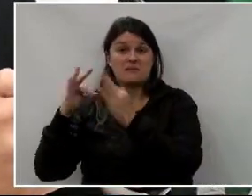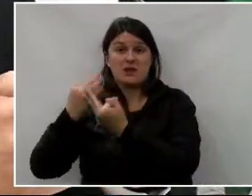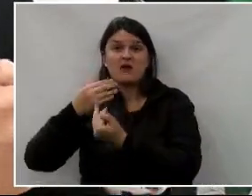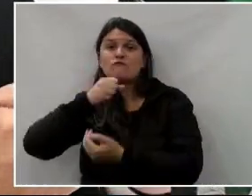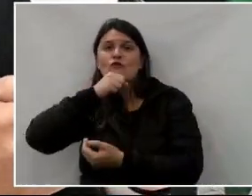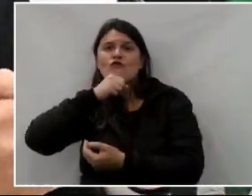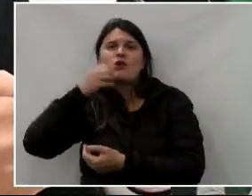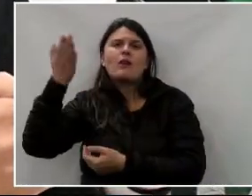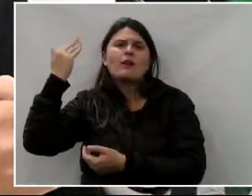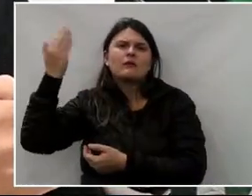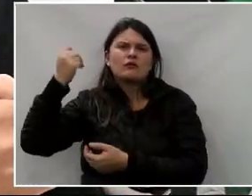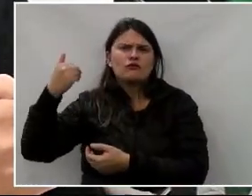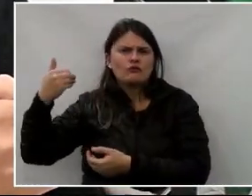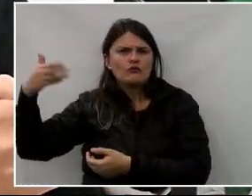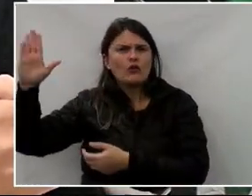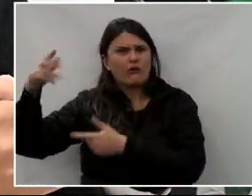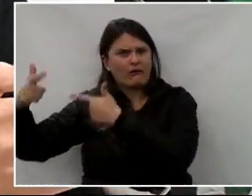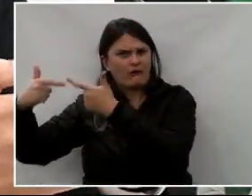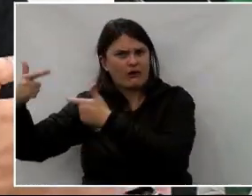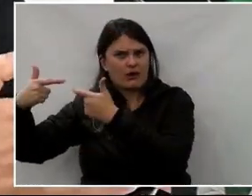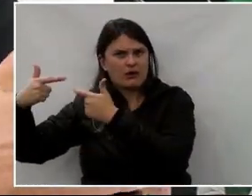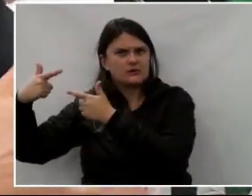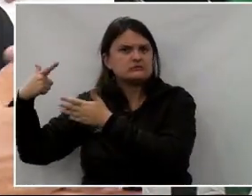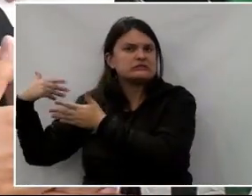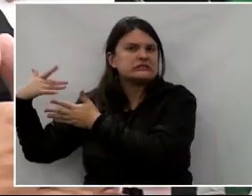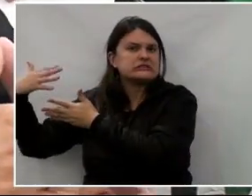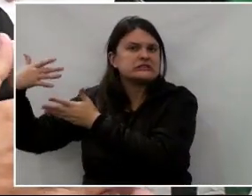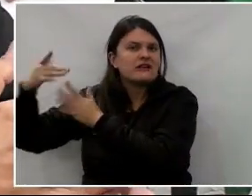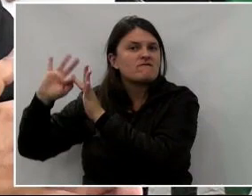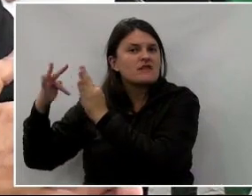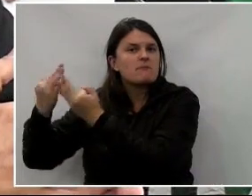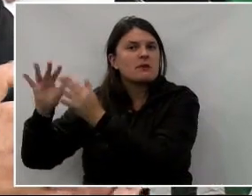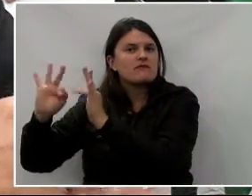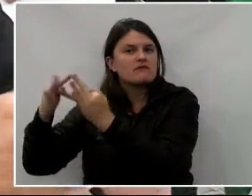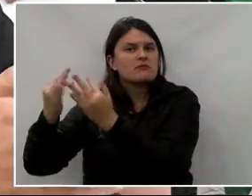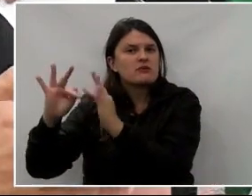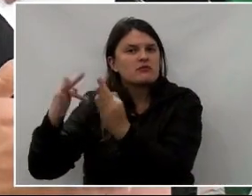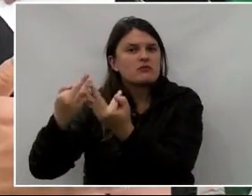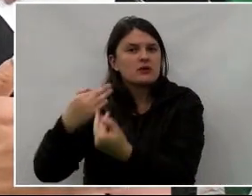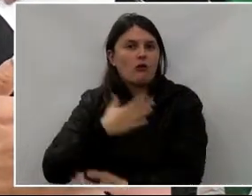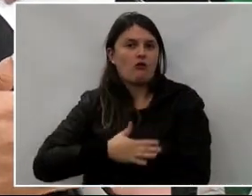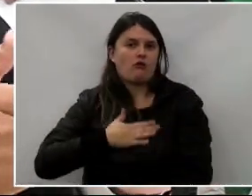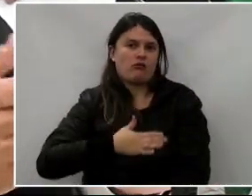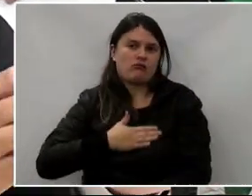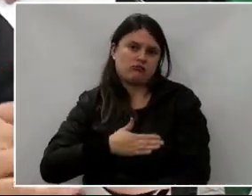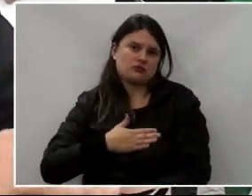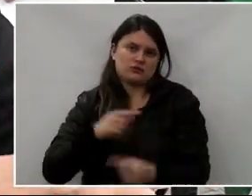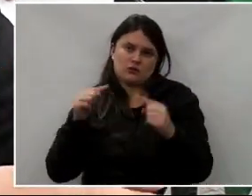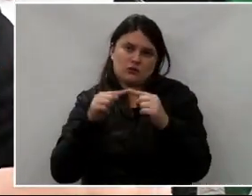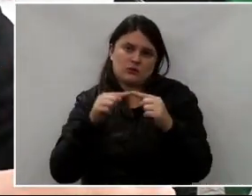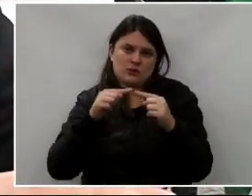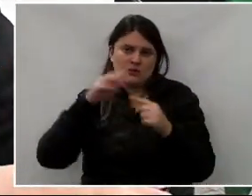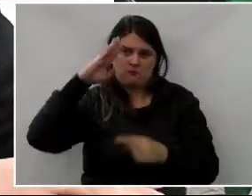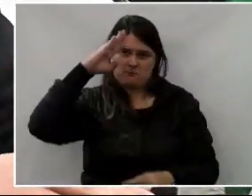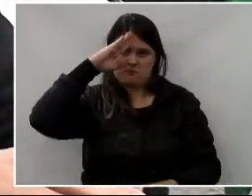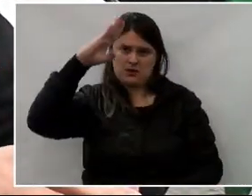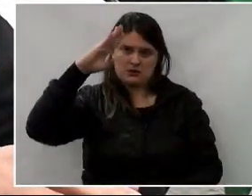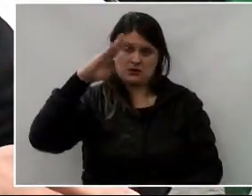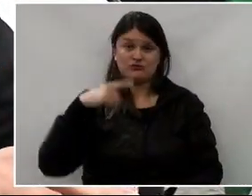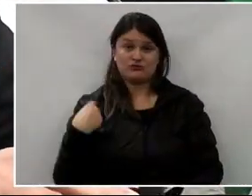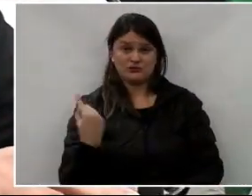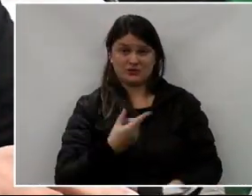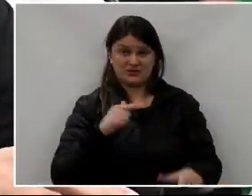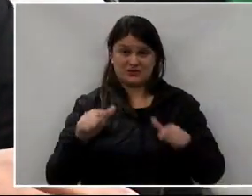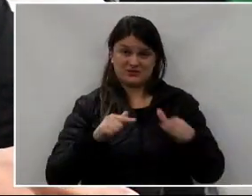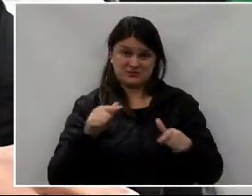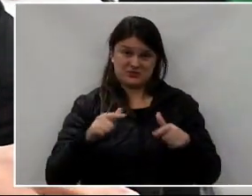pessoas gostam dessa modalidade de ensino, da questão do militarismo. Então, temos que proporcionar. Nós somos agentes públicos